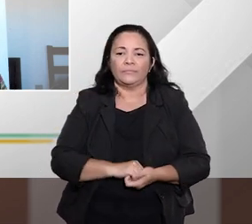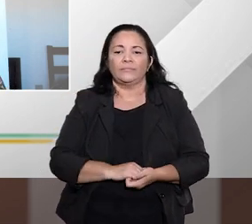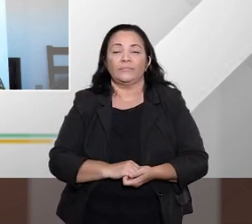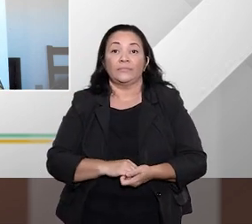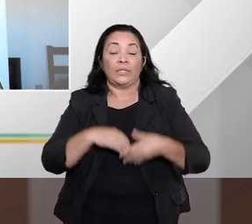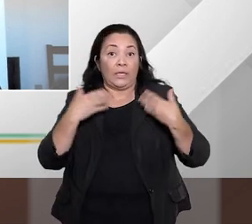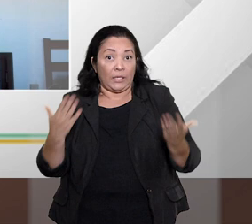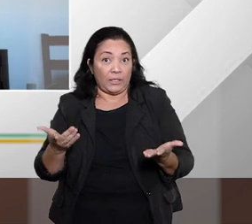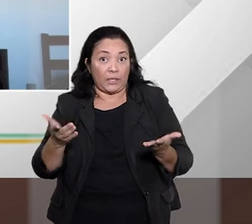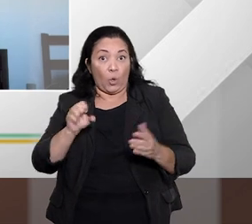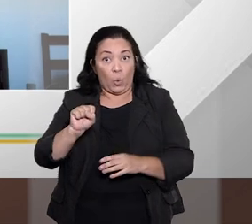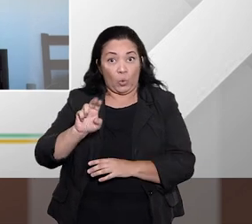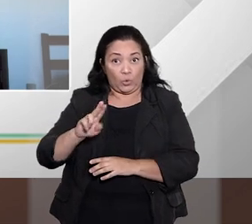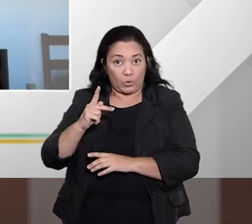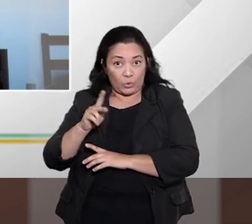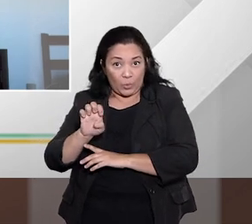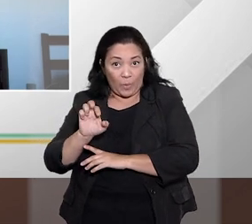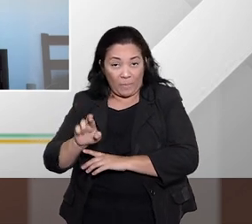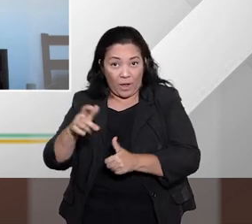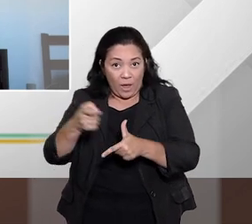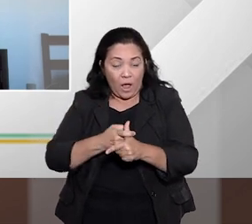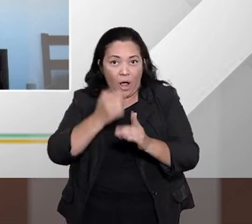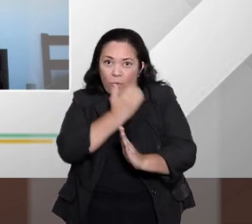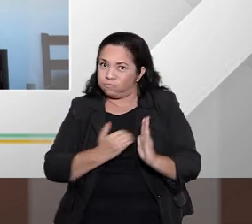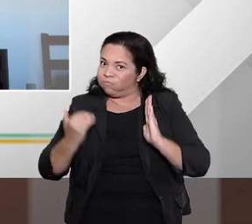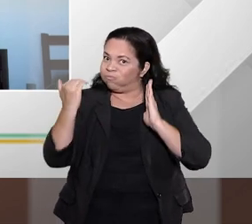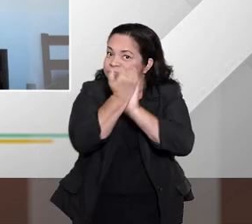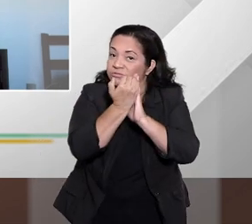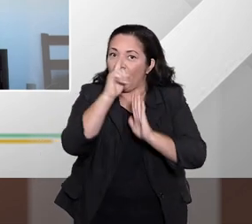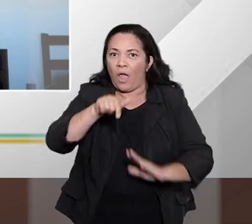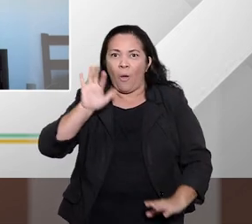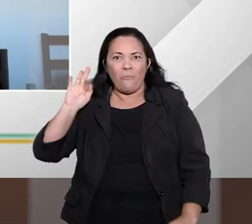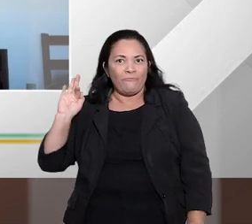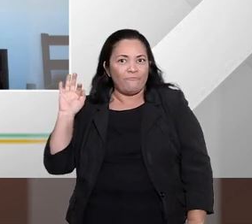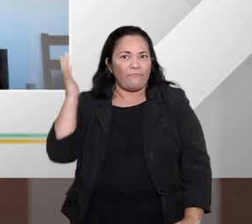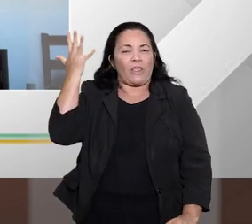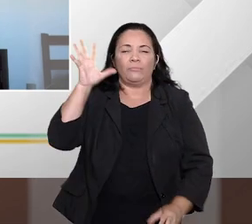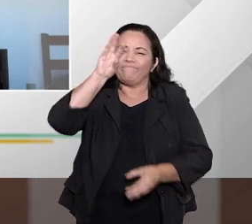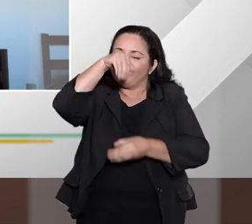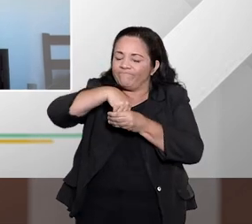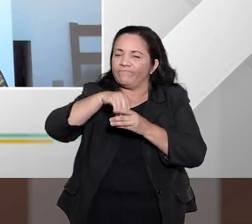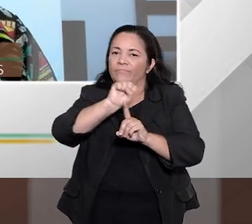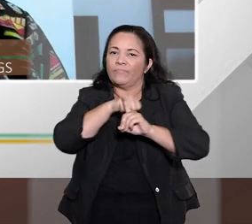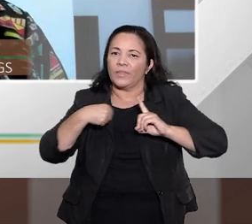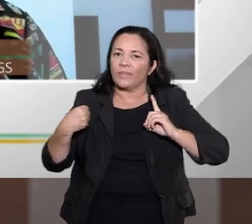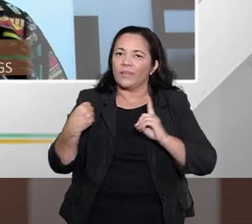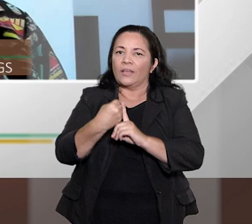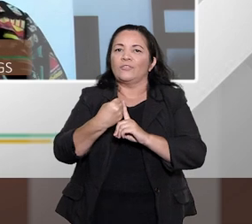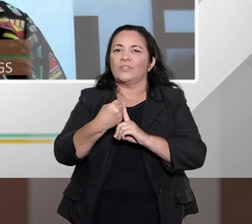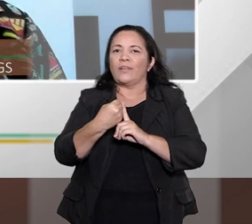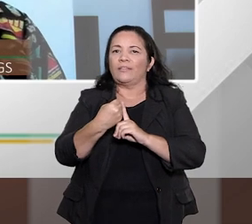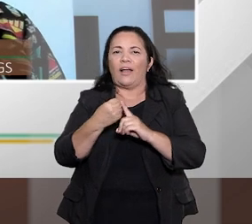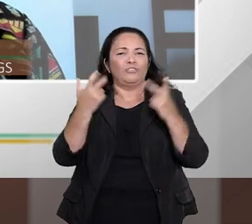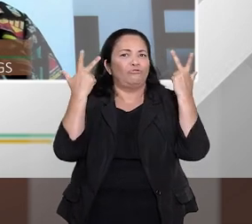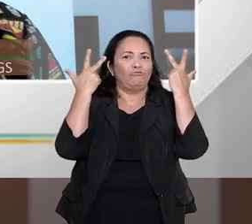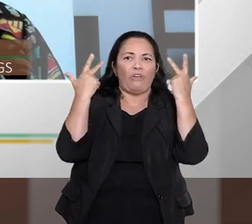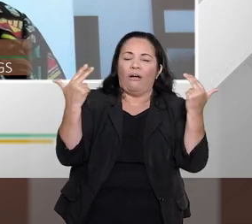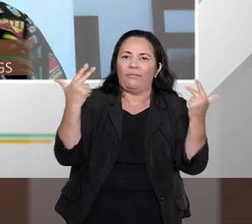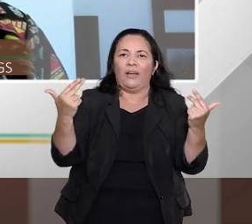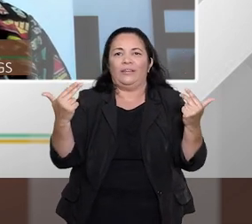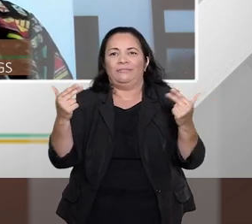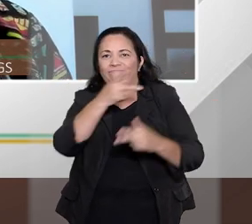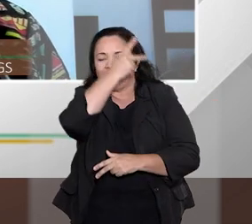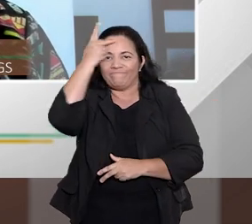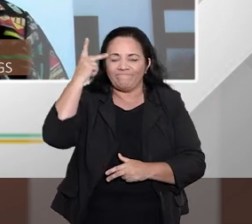Bem, o superendividamento é um fenômeno de todas as sociedades do mundo, principalmente sociedades de consumo muito